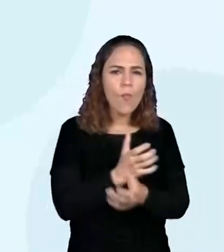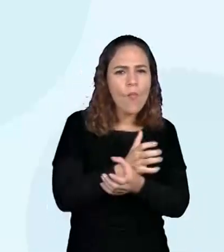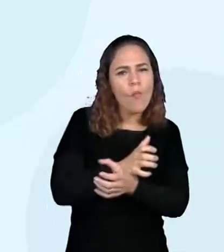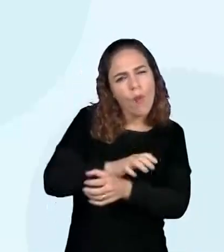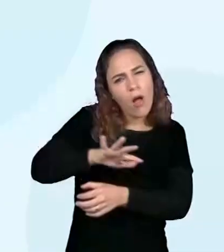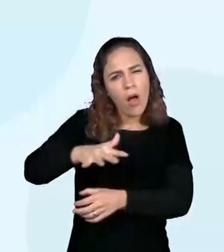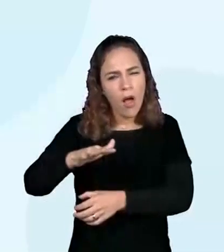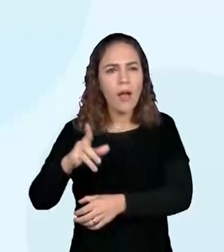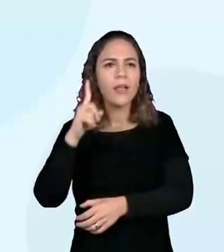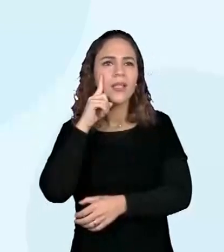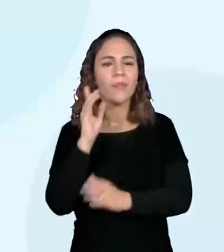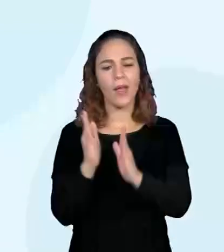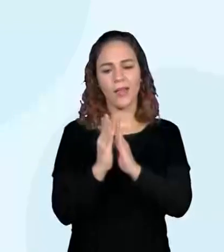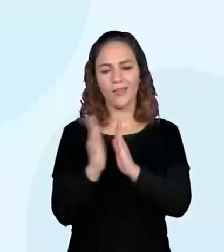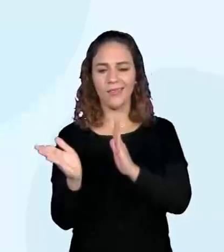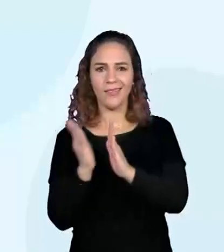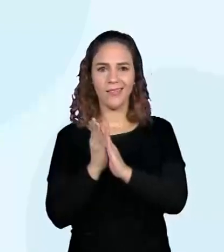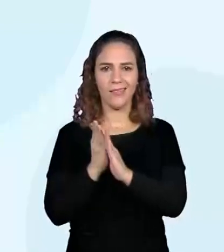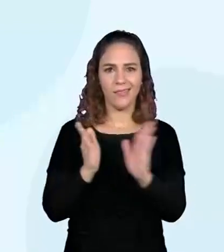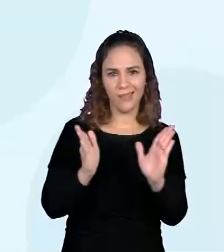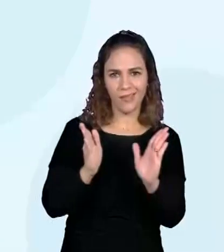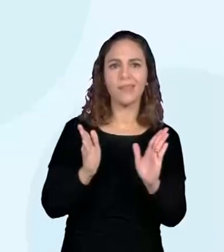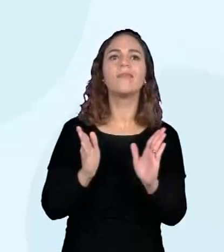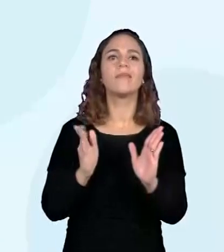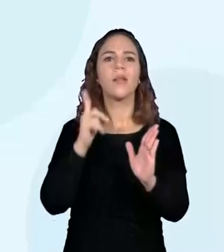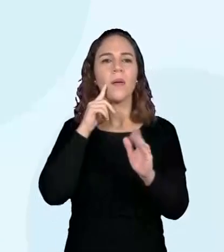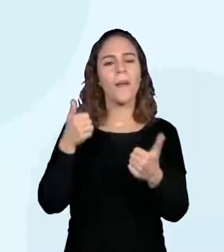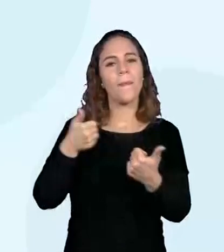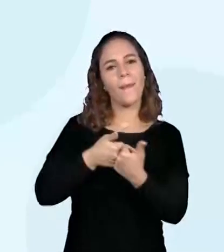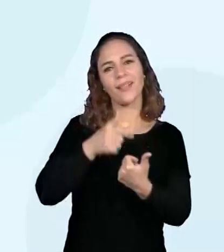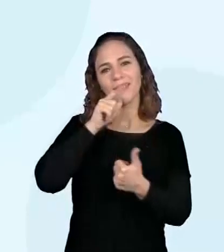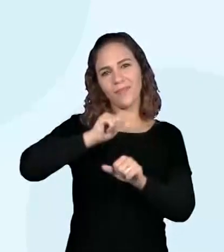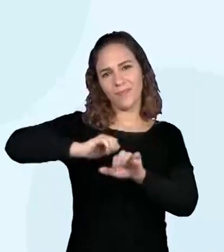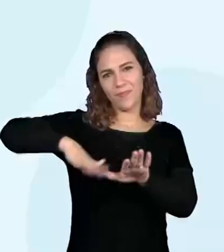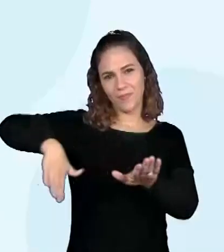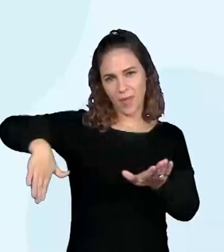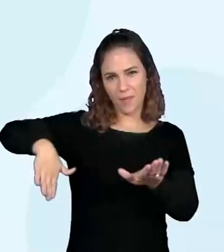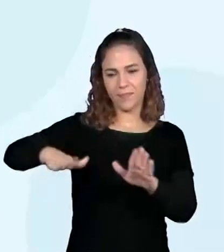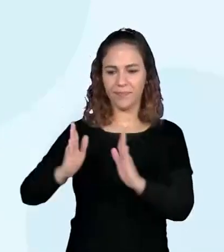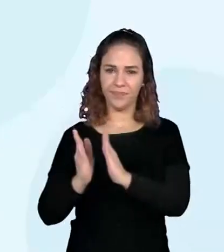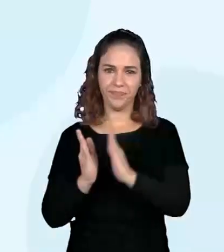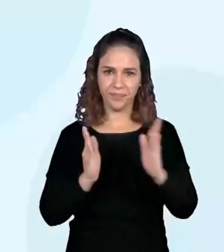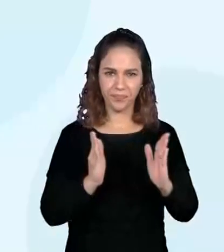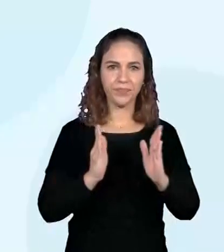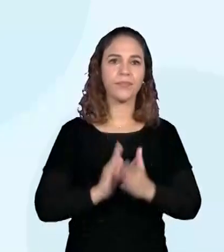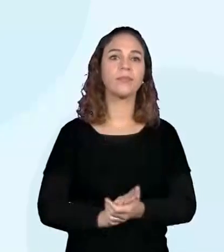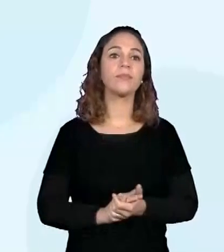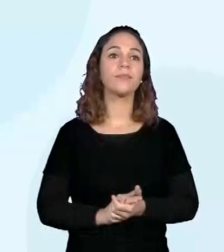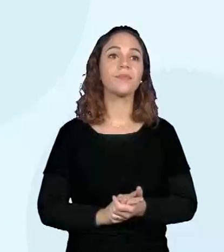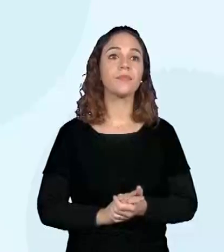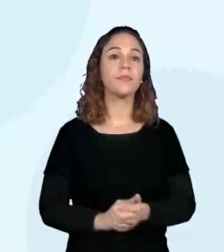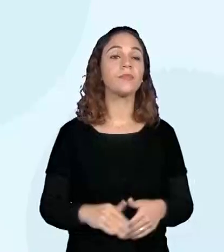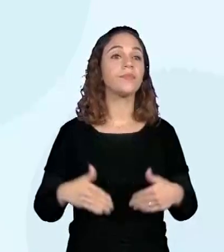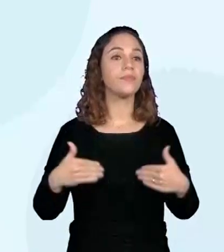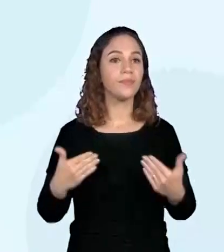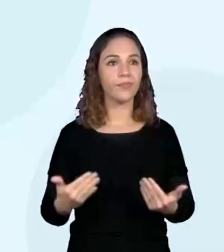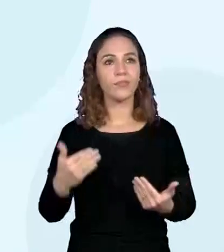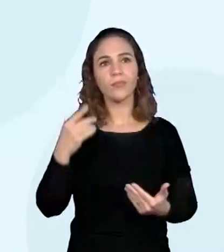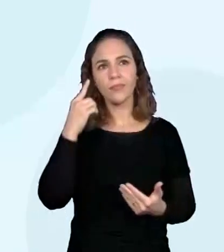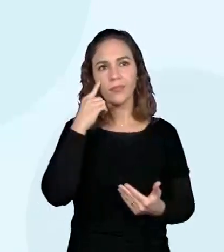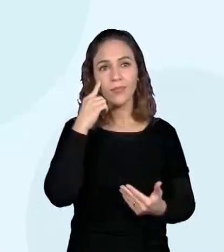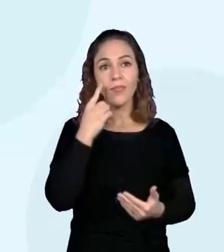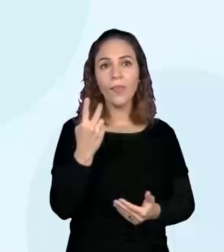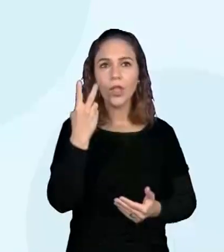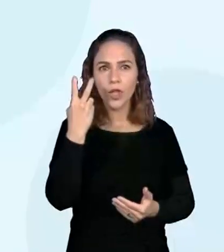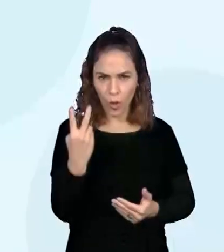Mata. A Zona de Mata mais próximo do mar. Muito bem. Então, a região 2 é